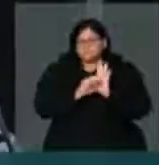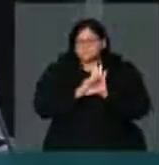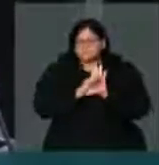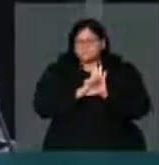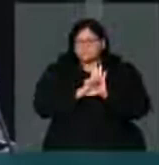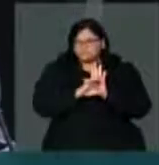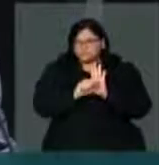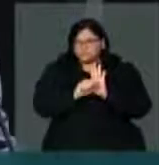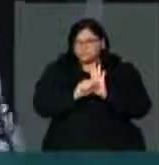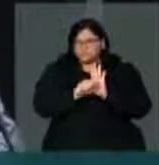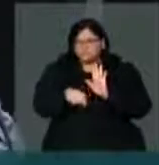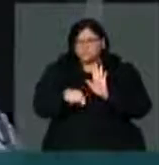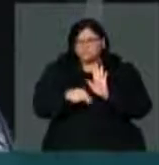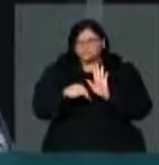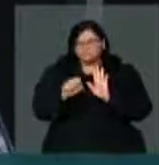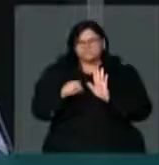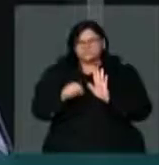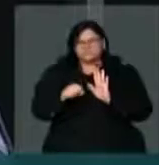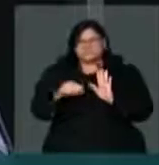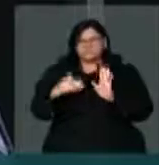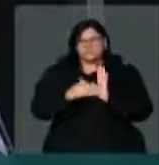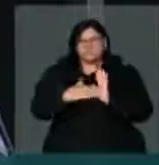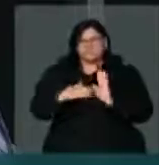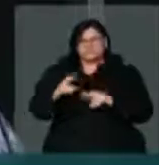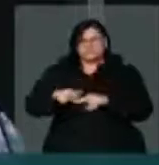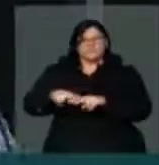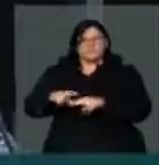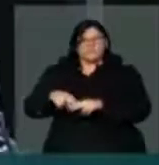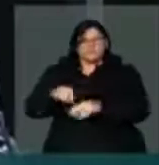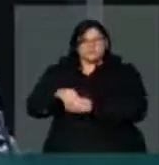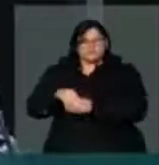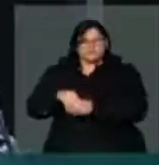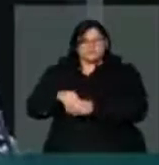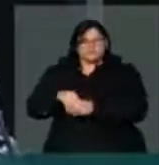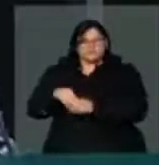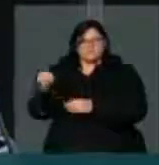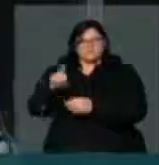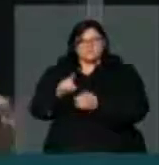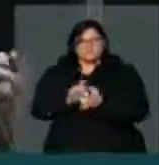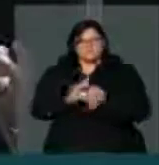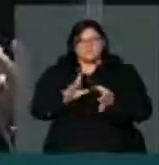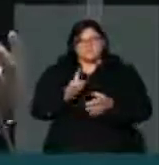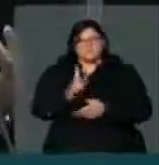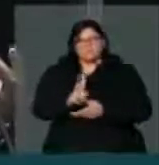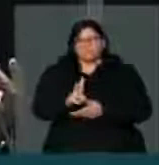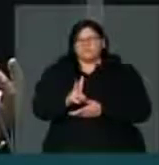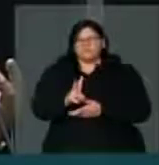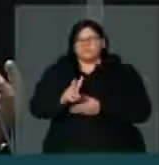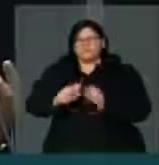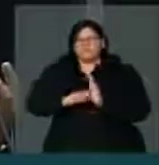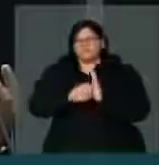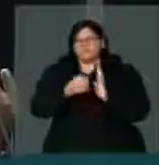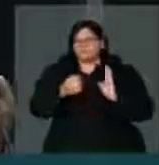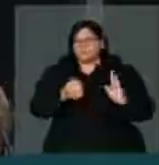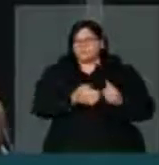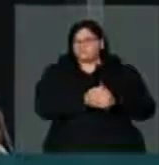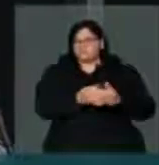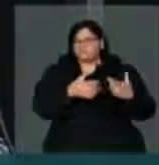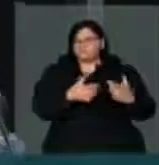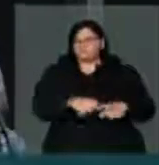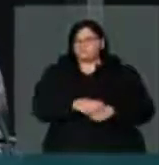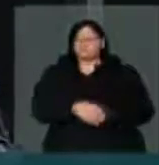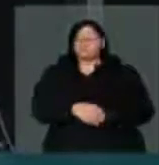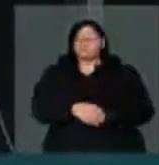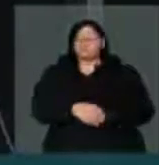vão até a internação, a privação da liberdade. A reincidência, e encerro, Sr.